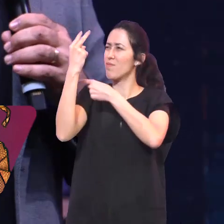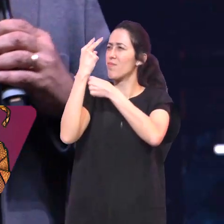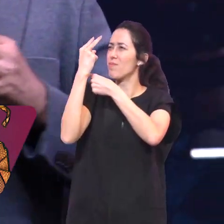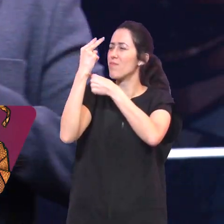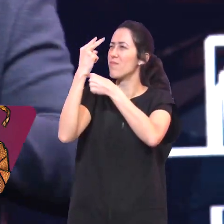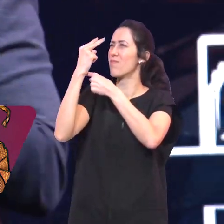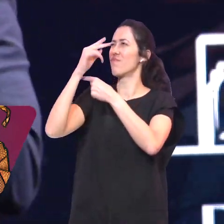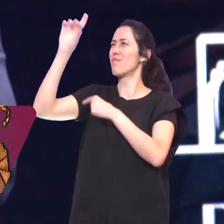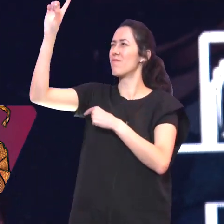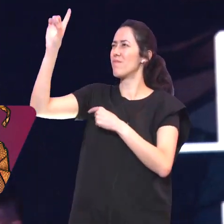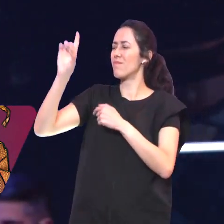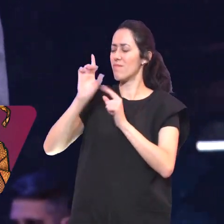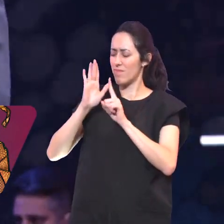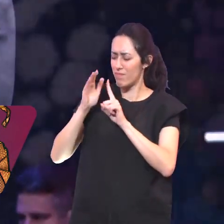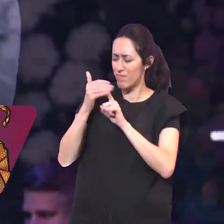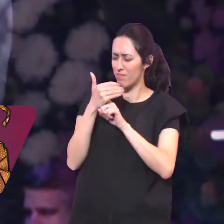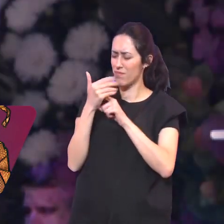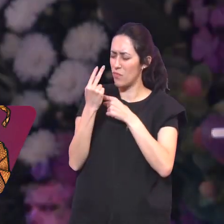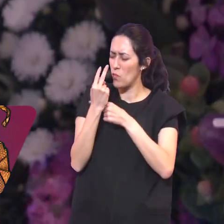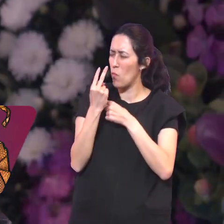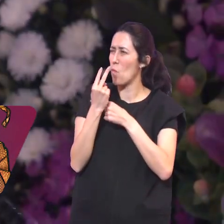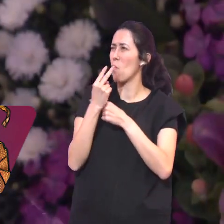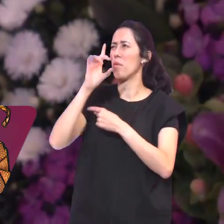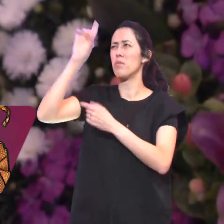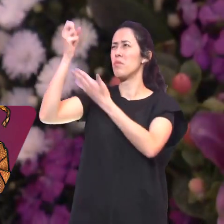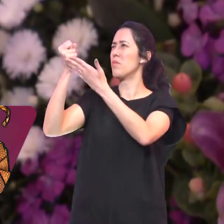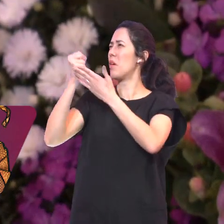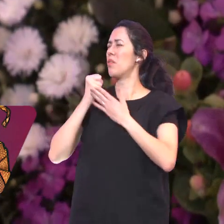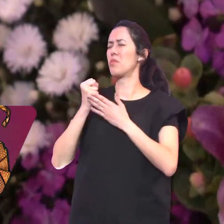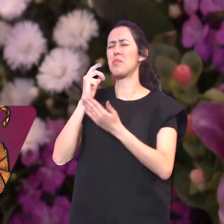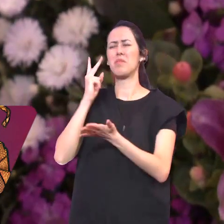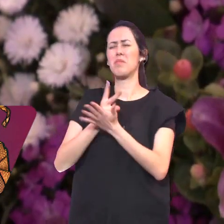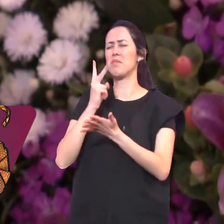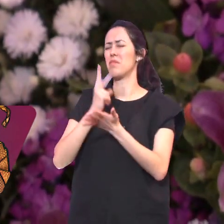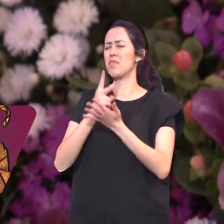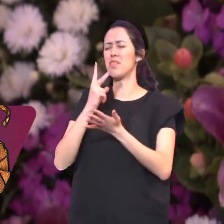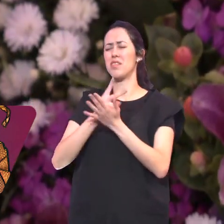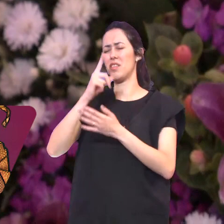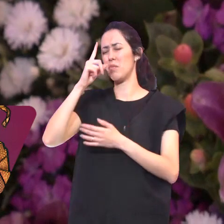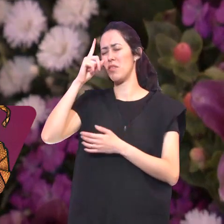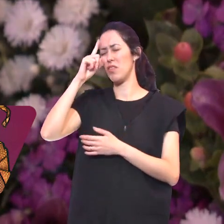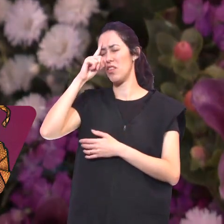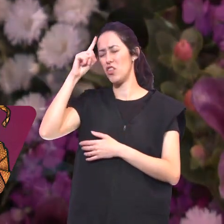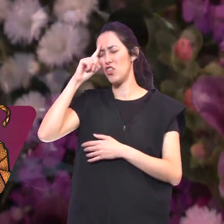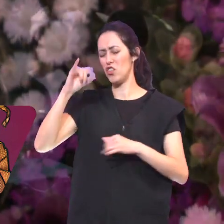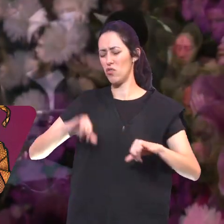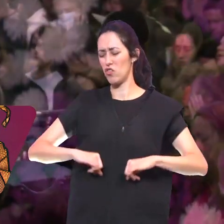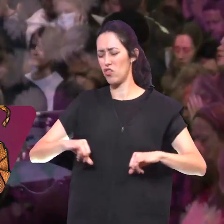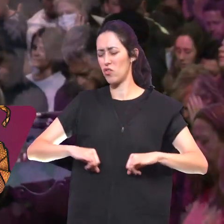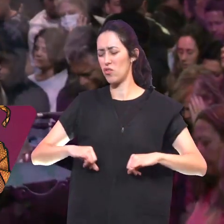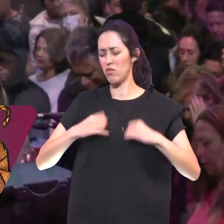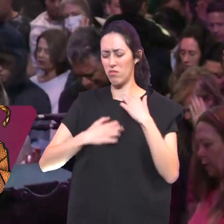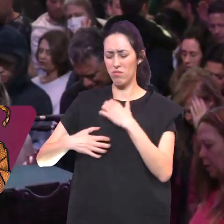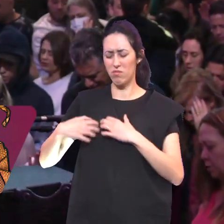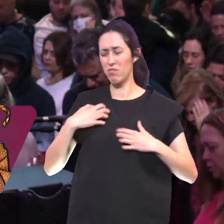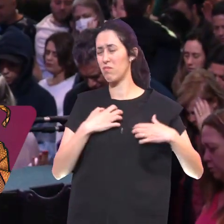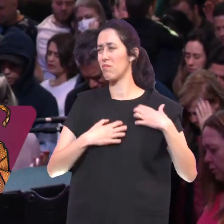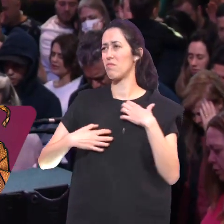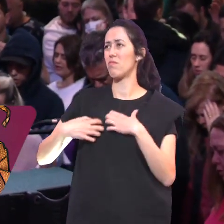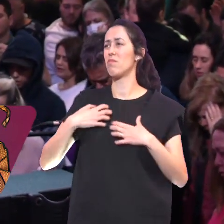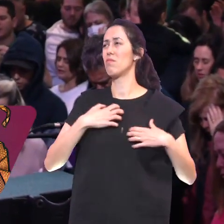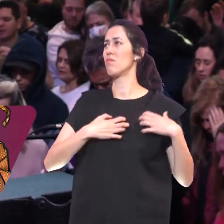O meu socorro Bem presente Nos dias de angústia Eu não voltarei